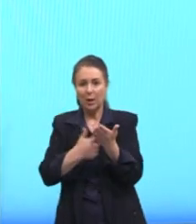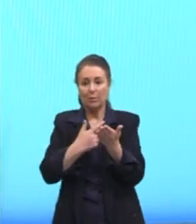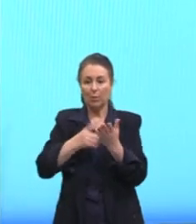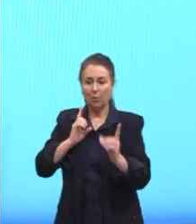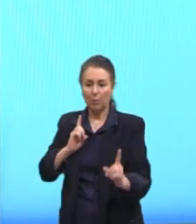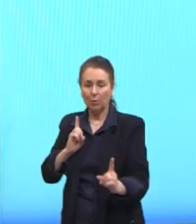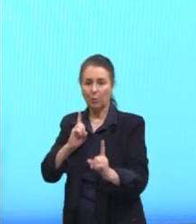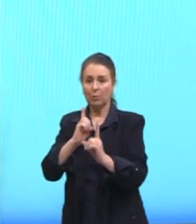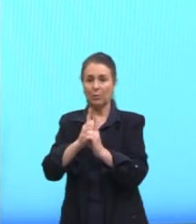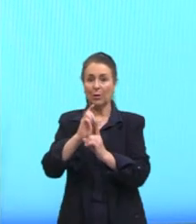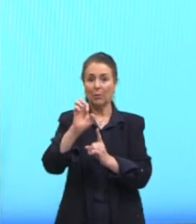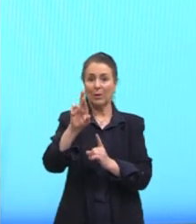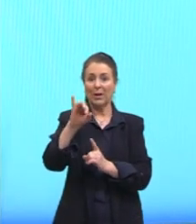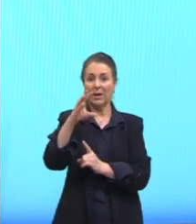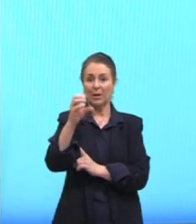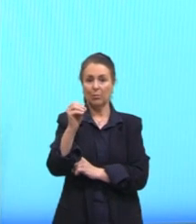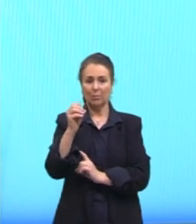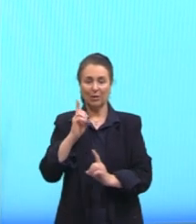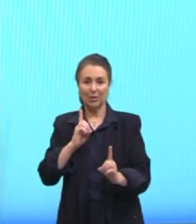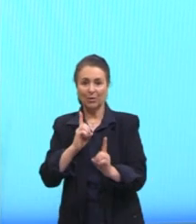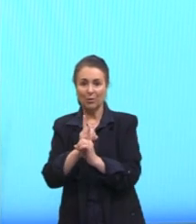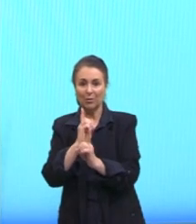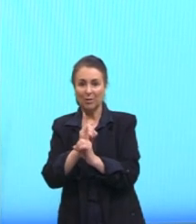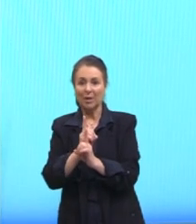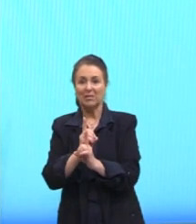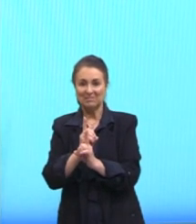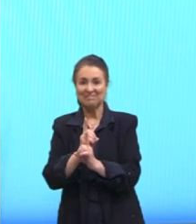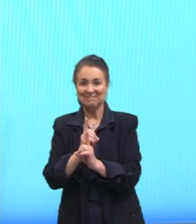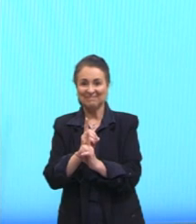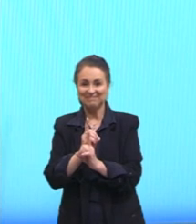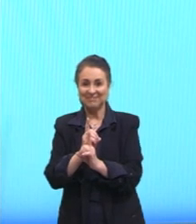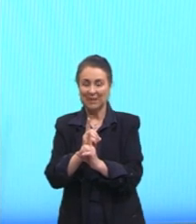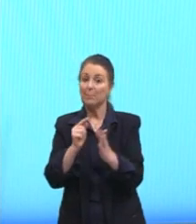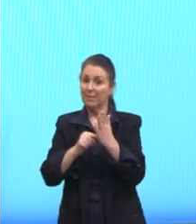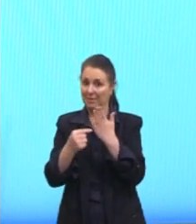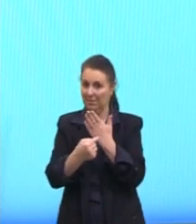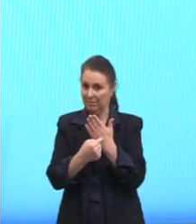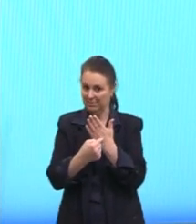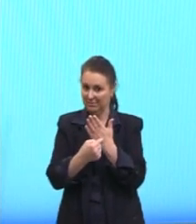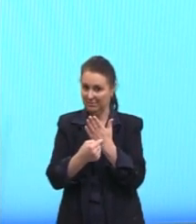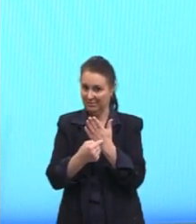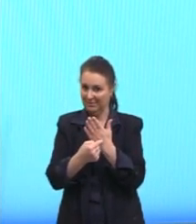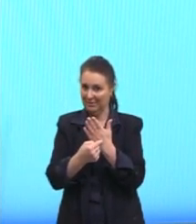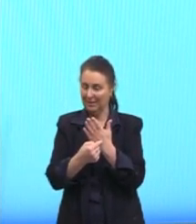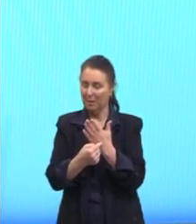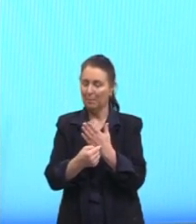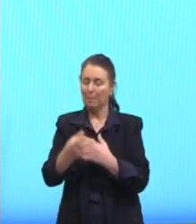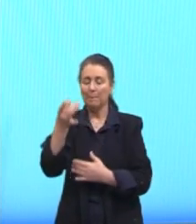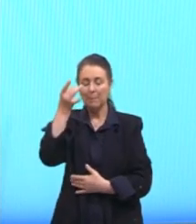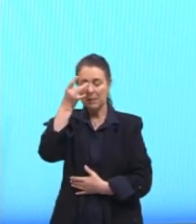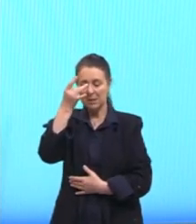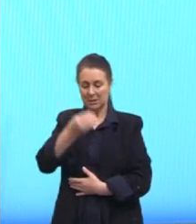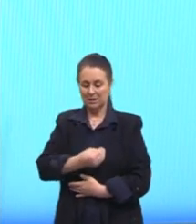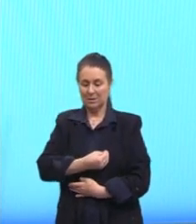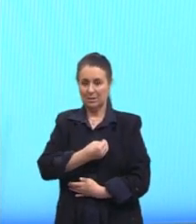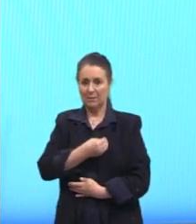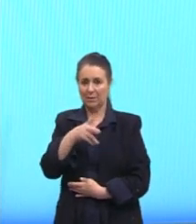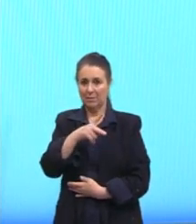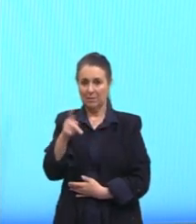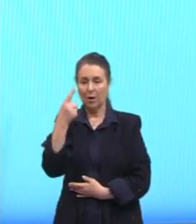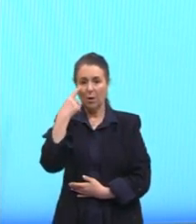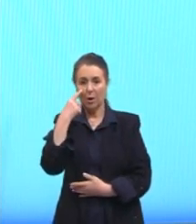encontrei o Érico Veríssimo e eu nunca mais saí da vida dele, ele nunca mais saiu da minha. Aqui temos uma imagem dele, né, na biblioteca